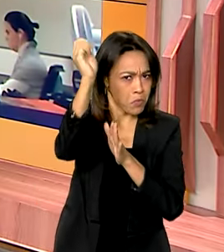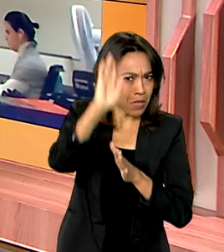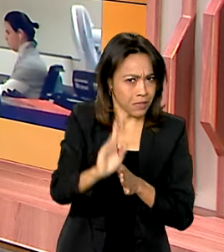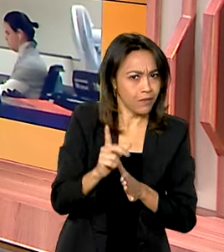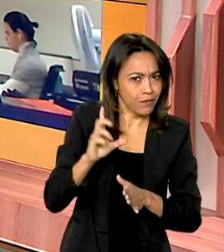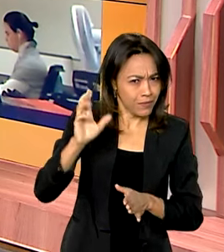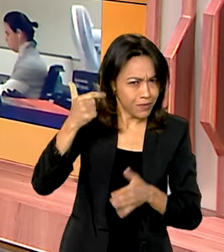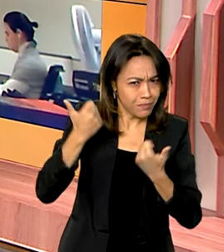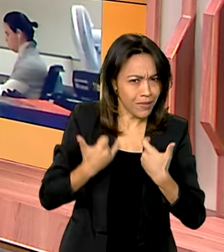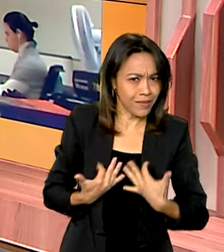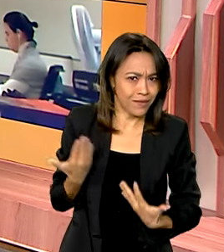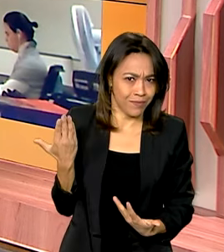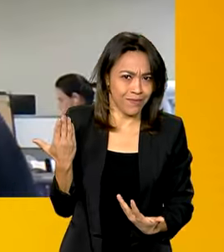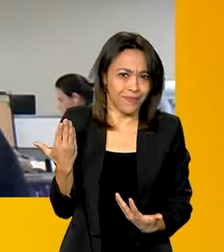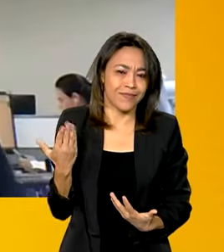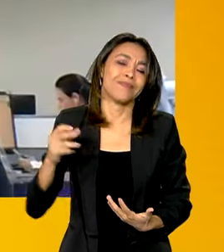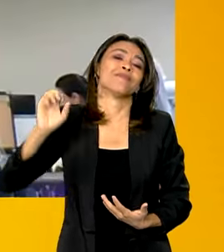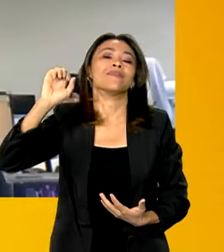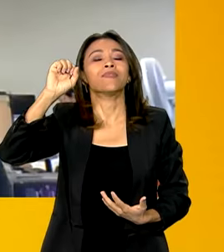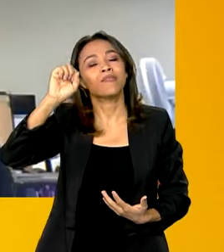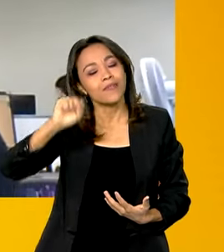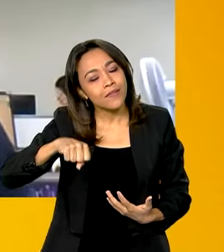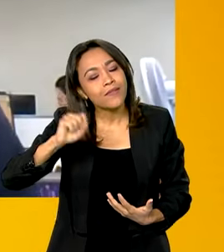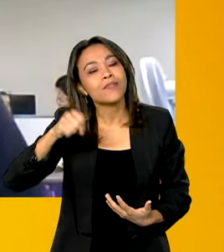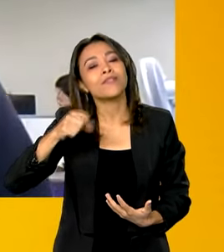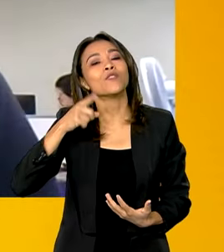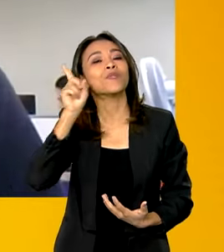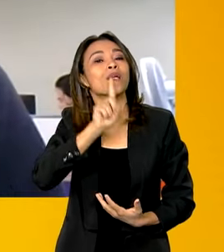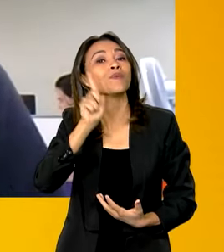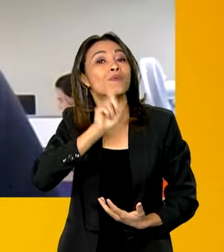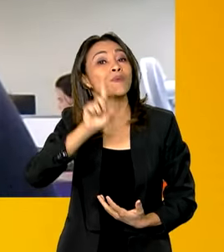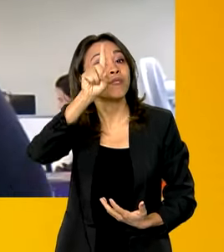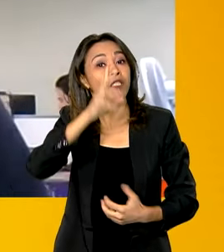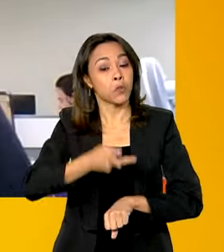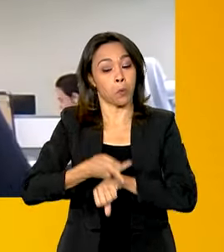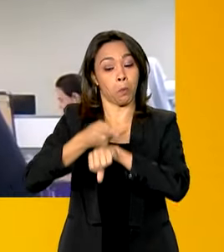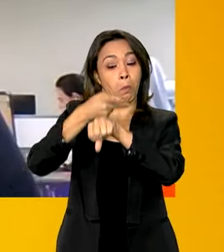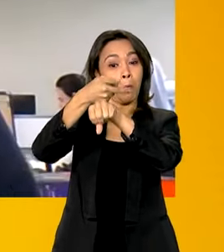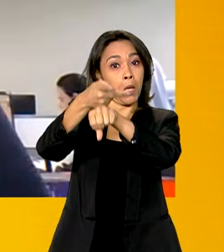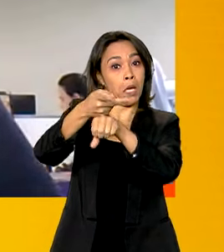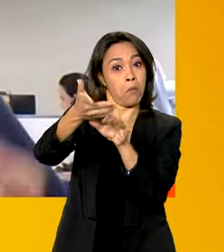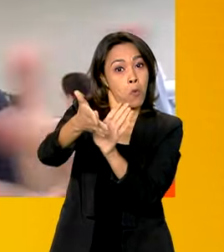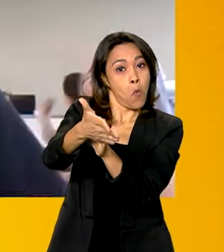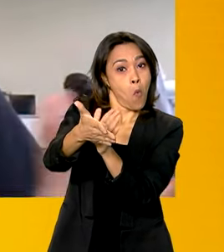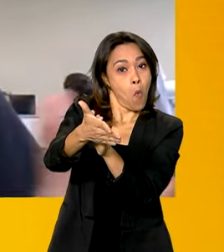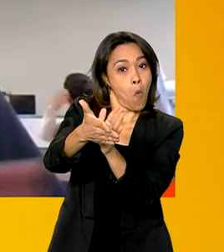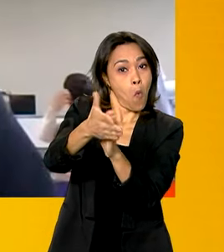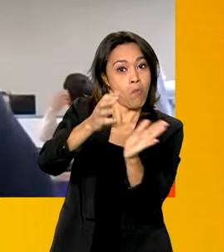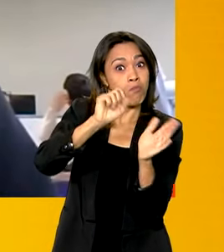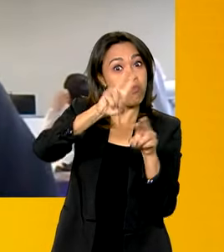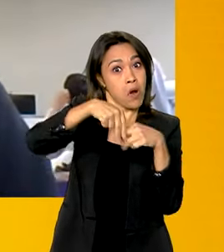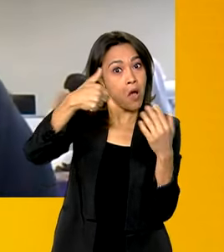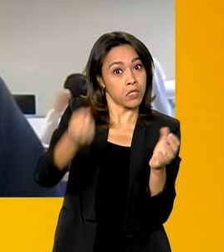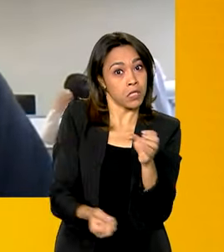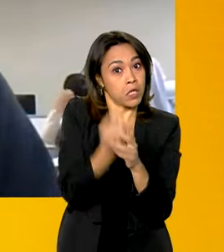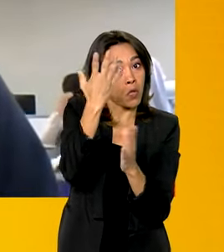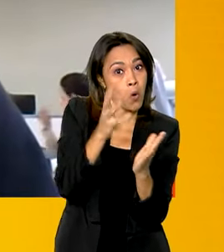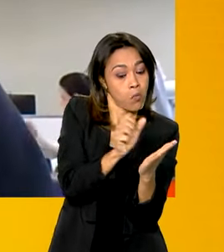gente. Sim, foi premiado nos Estados Unidos, no prêmio Eu, Ezri, como um destaque